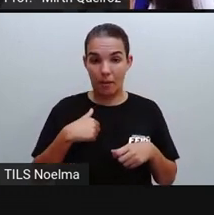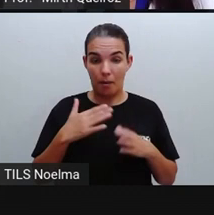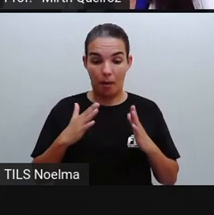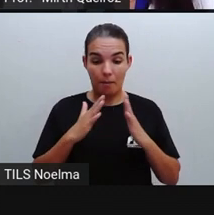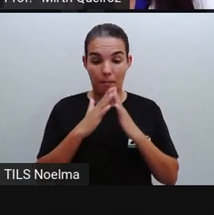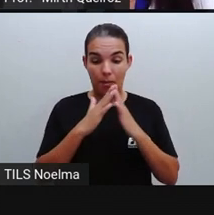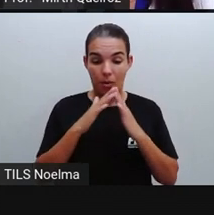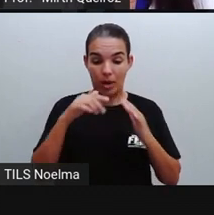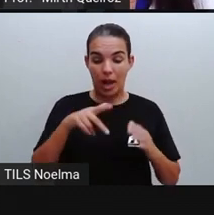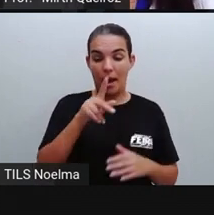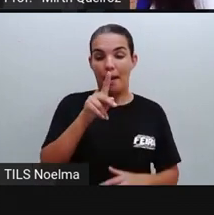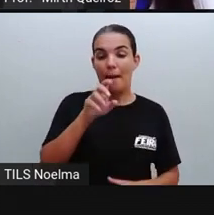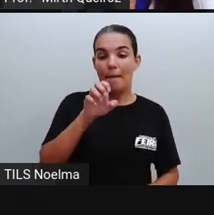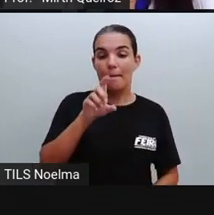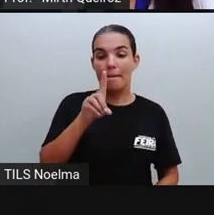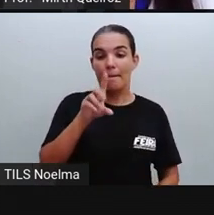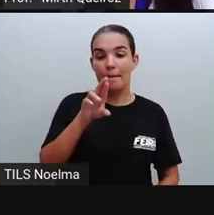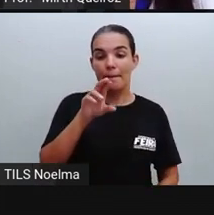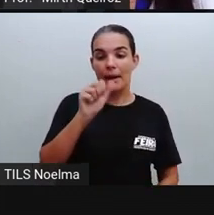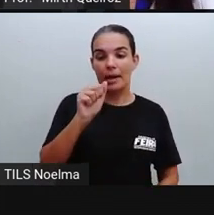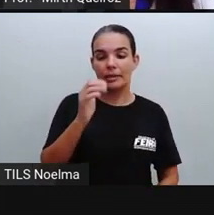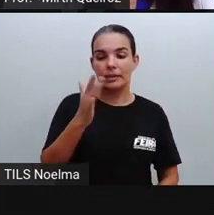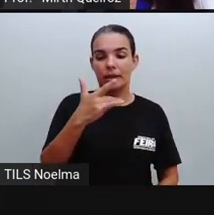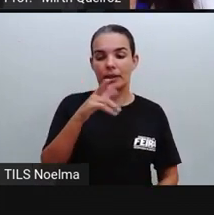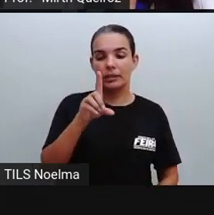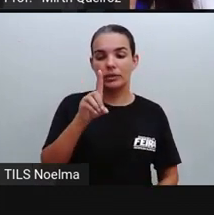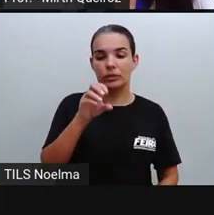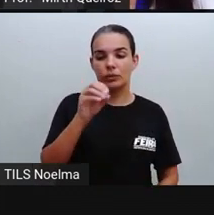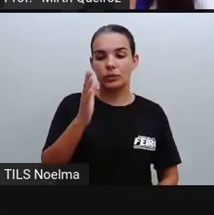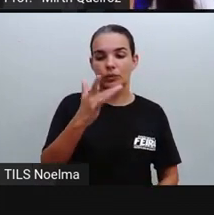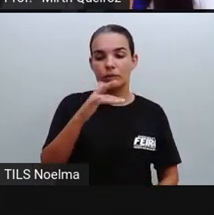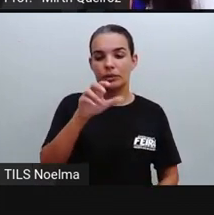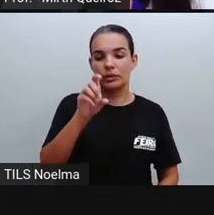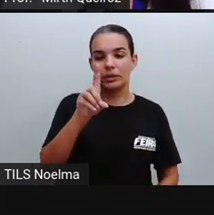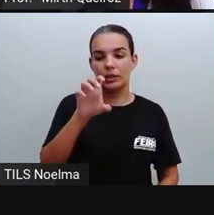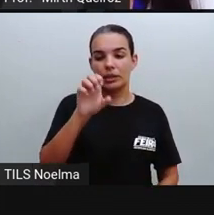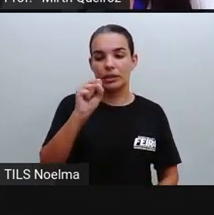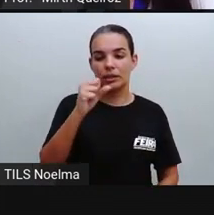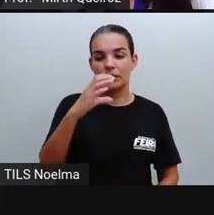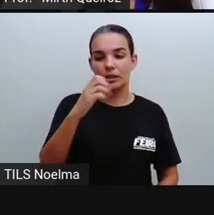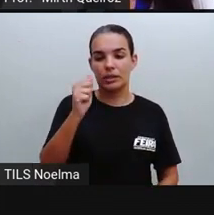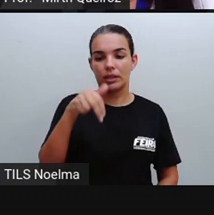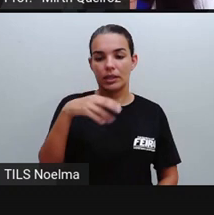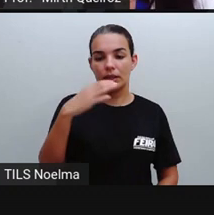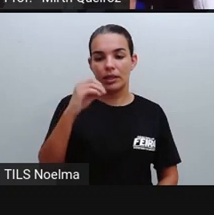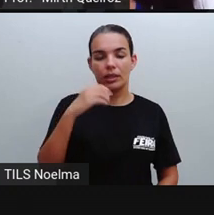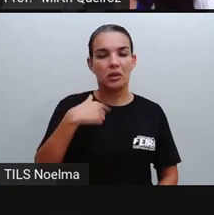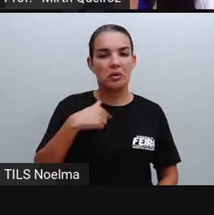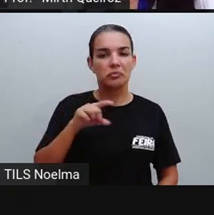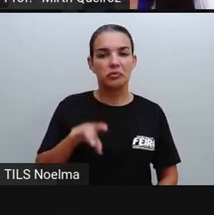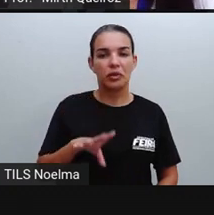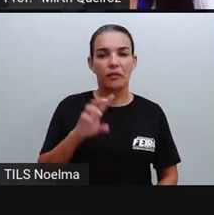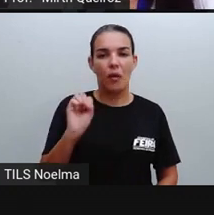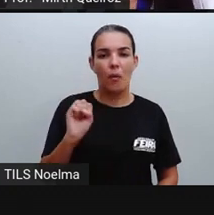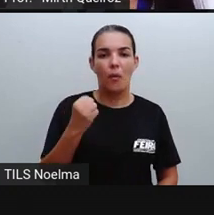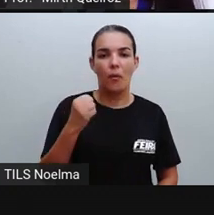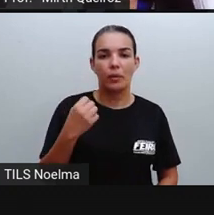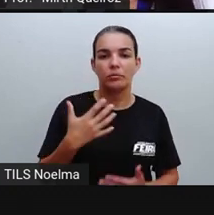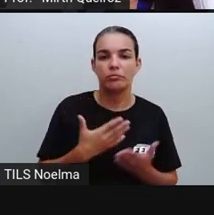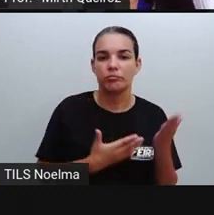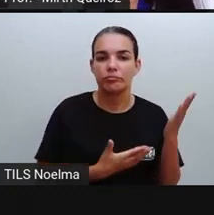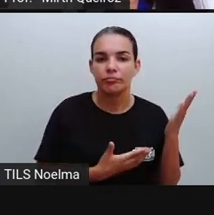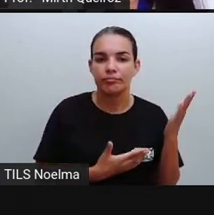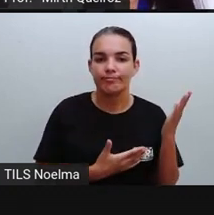Descanso. No meu bairro, tiveram oito casos de notificação. E no seu bairro, quantos casos tiveram aí de